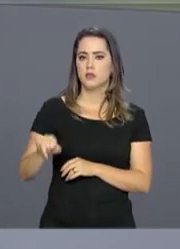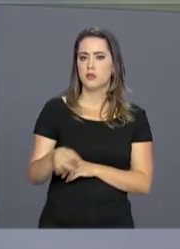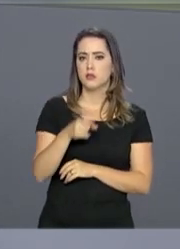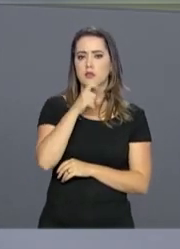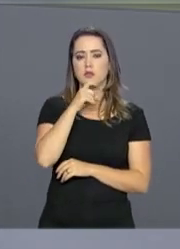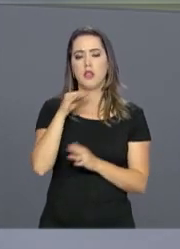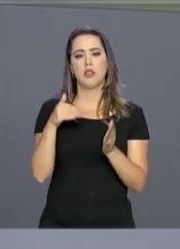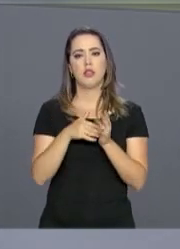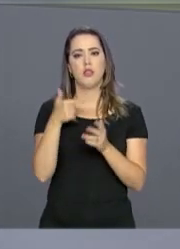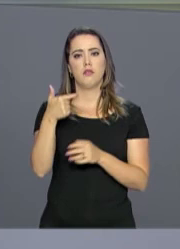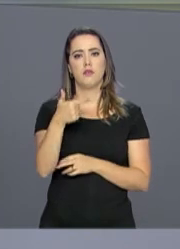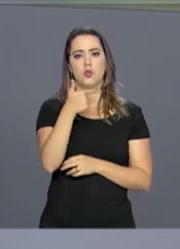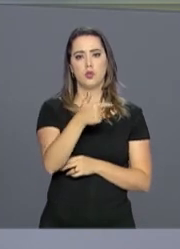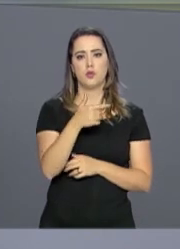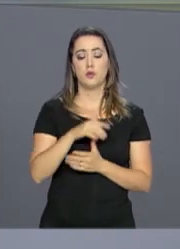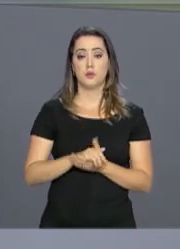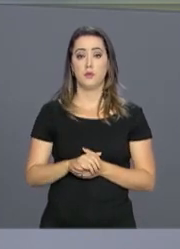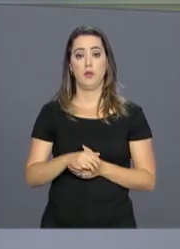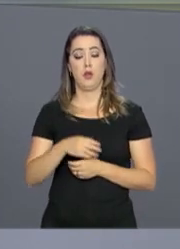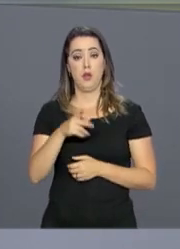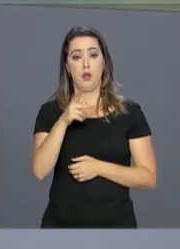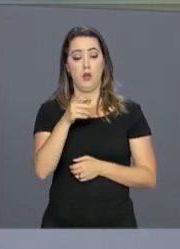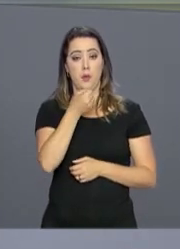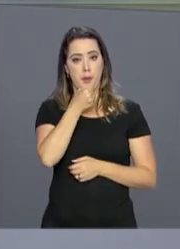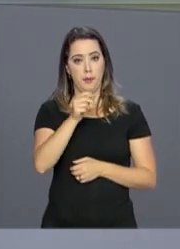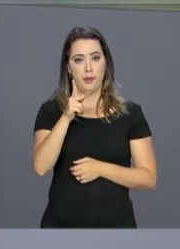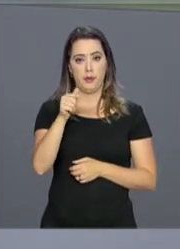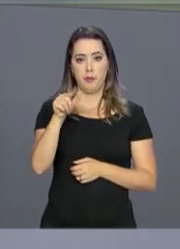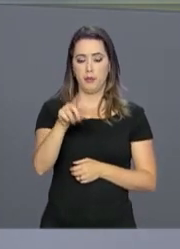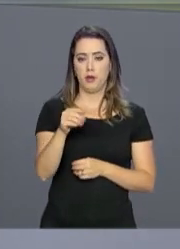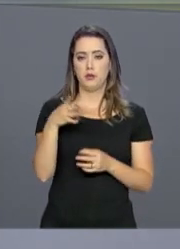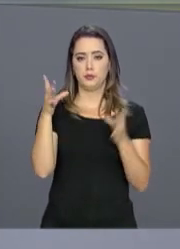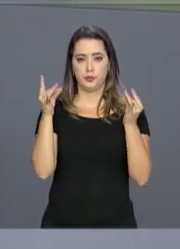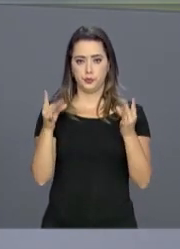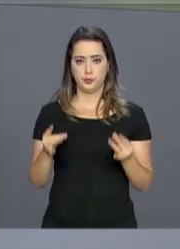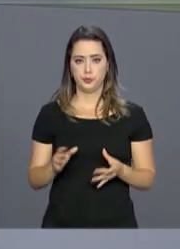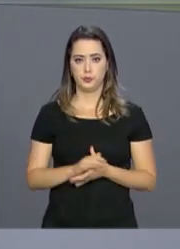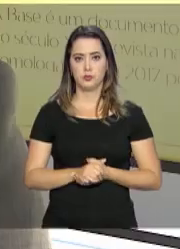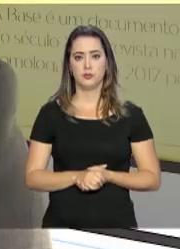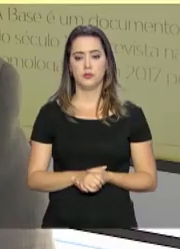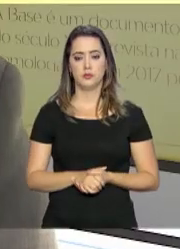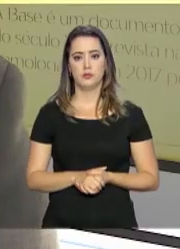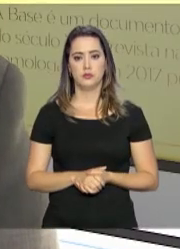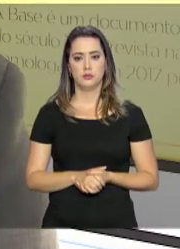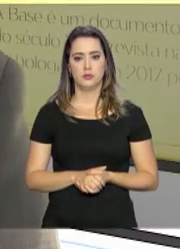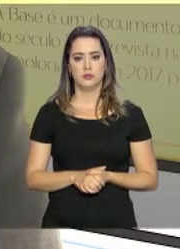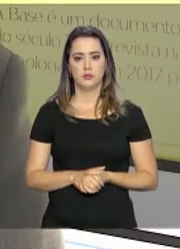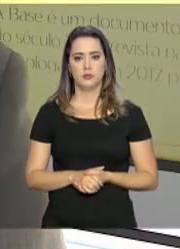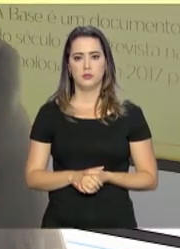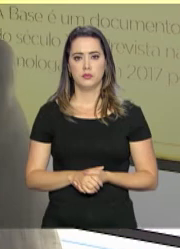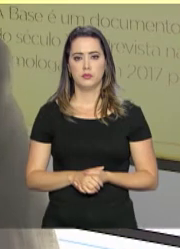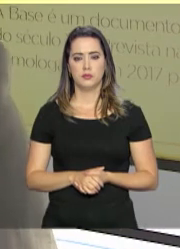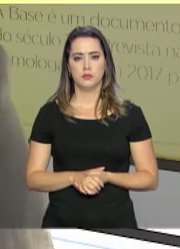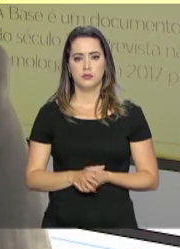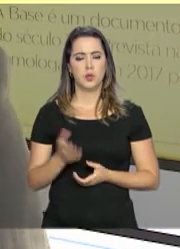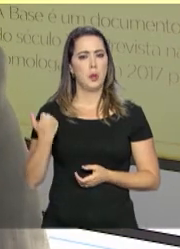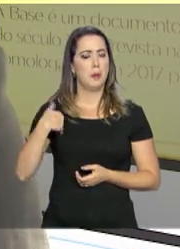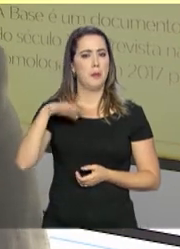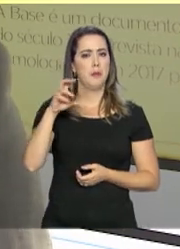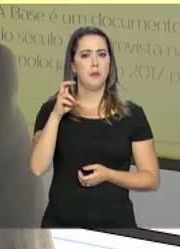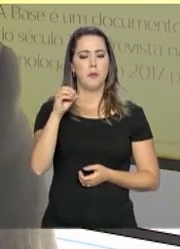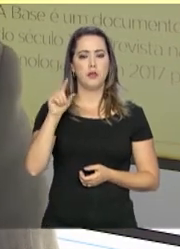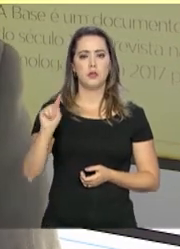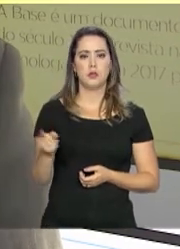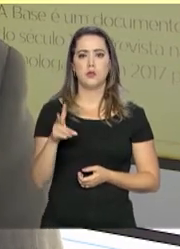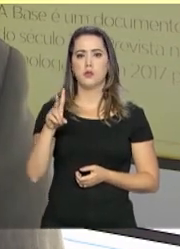julho e vão até o dia 22. O repórter Paulo La Sálvia tem os detalhes. São pouco mais de 50